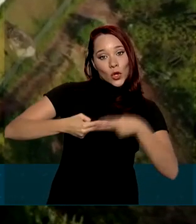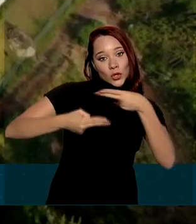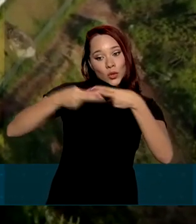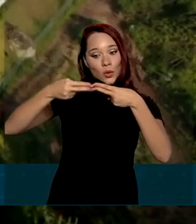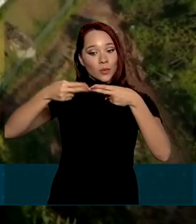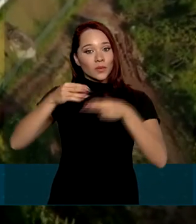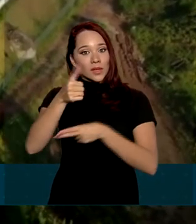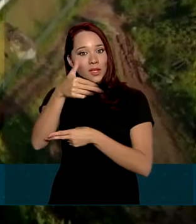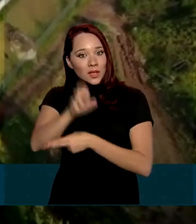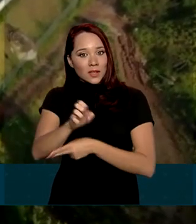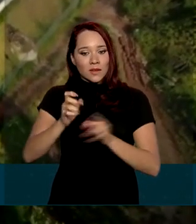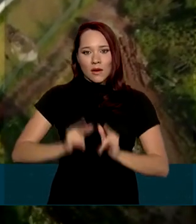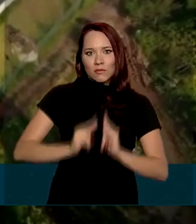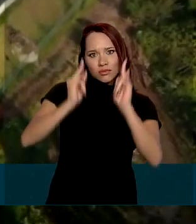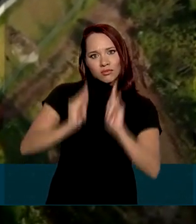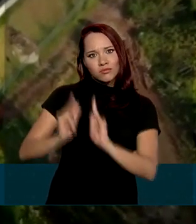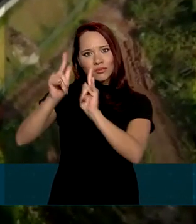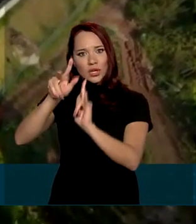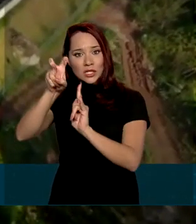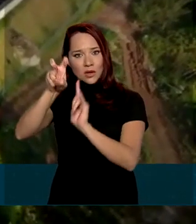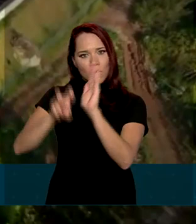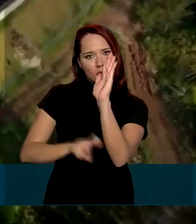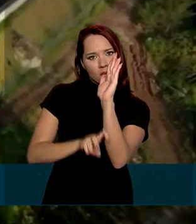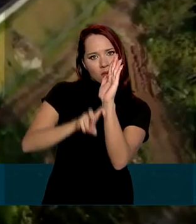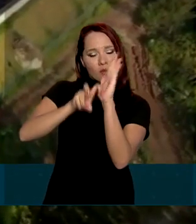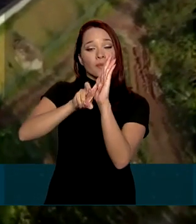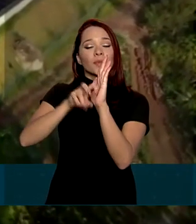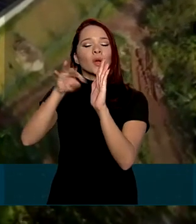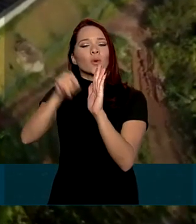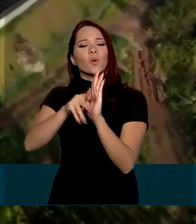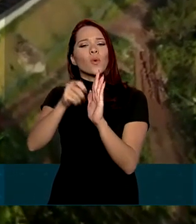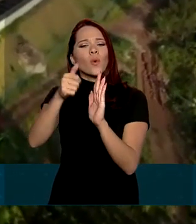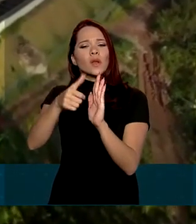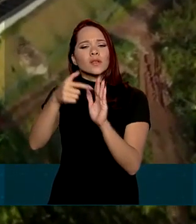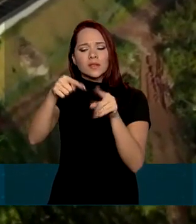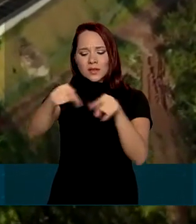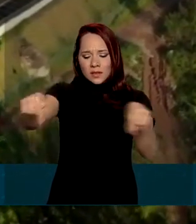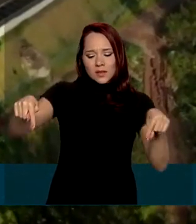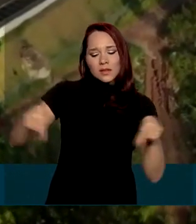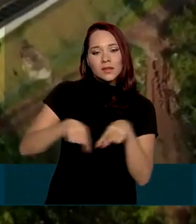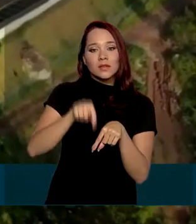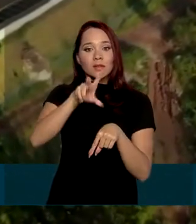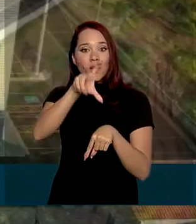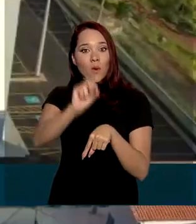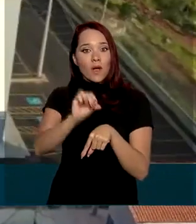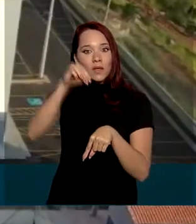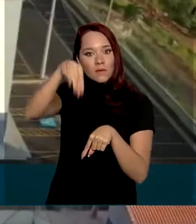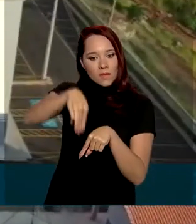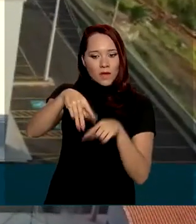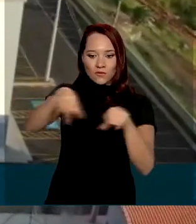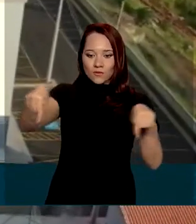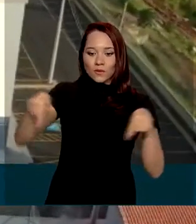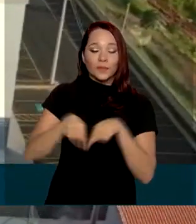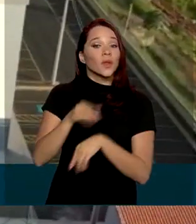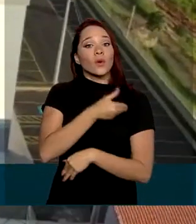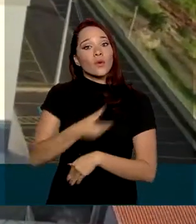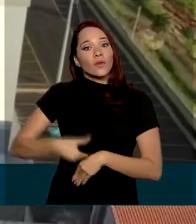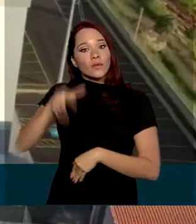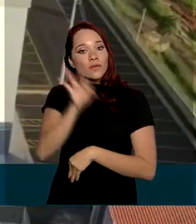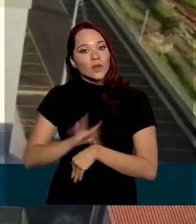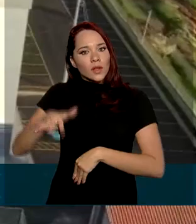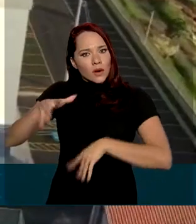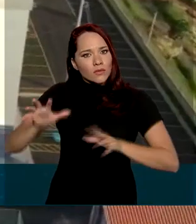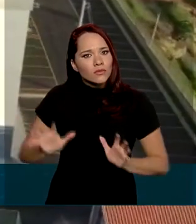blocos de 5 andares, com unidades de quase 50 metros quadrados. O governo federal investiu